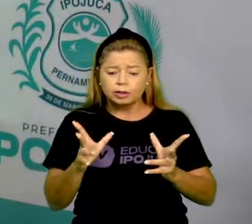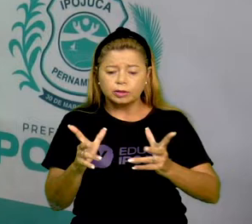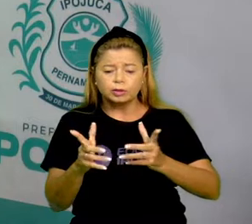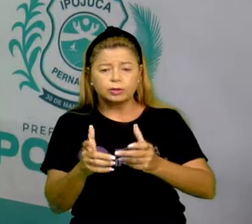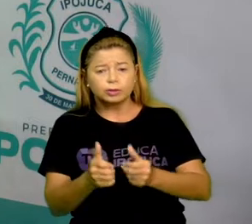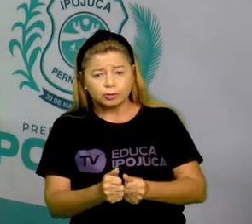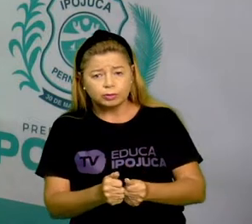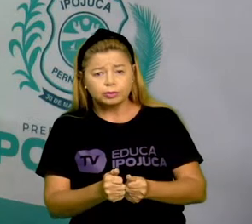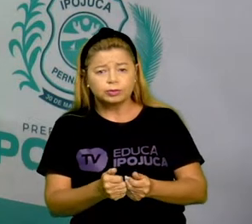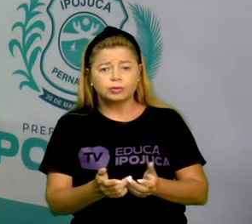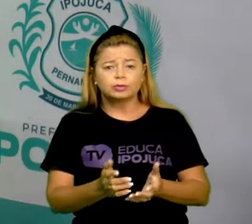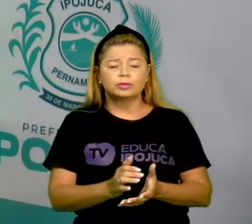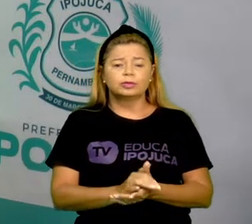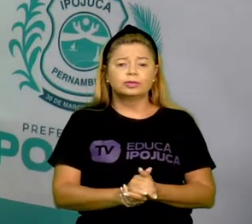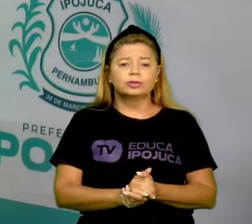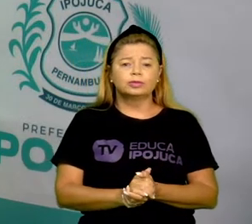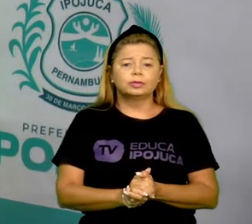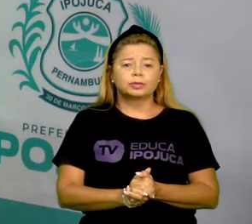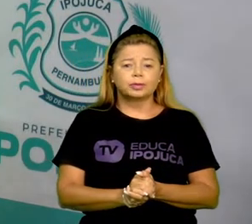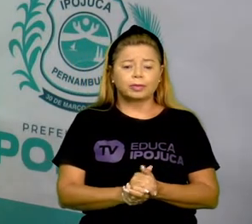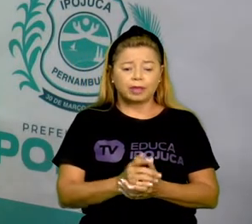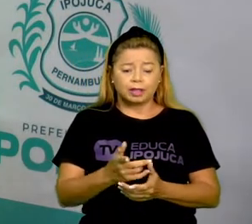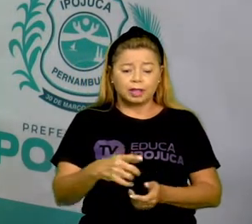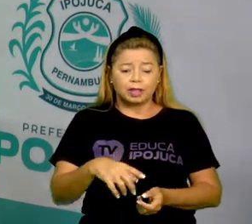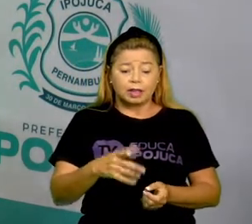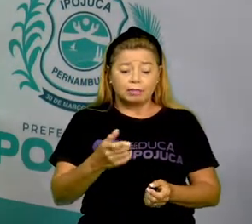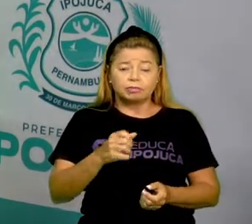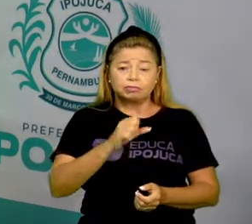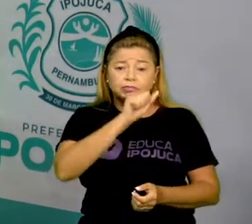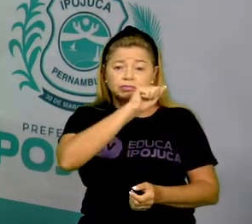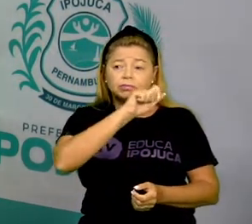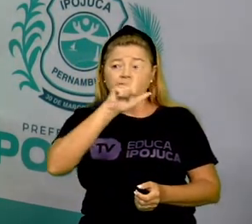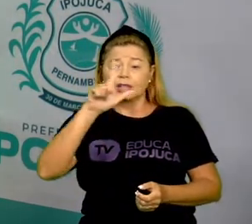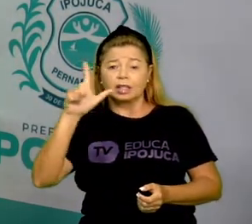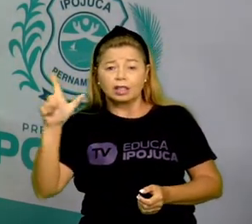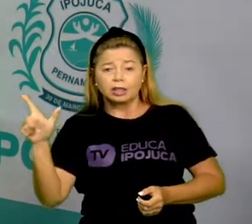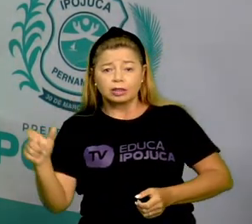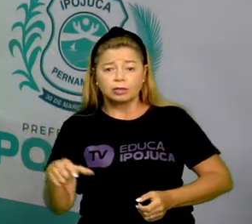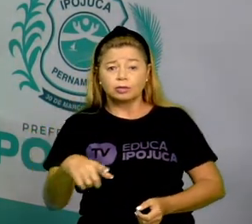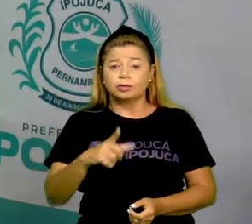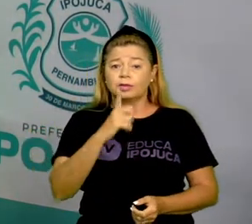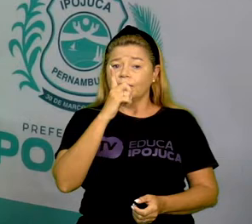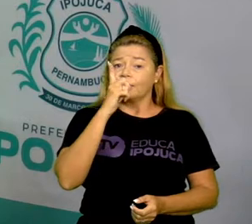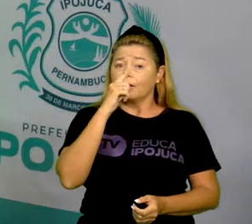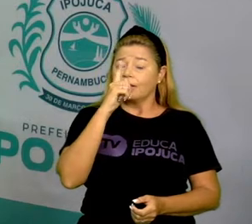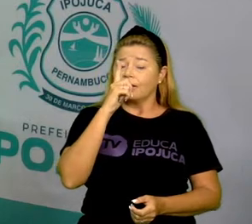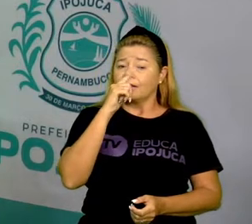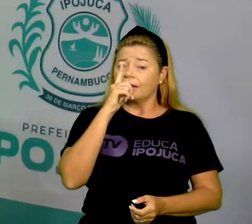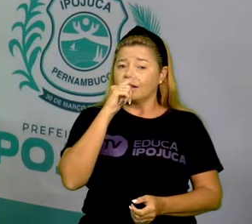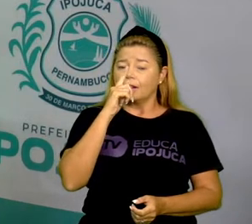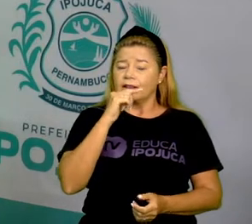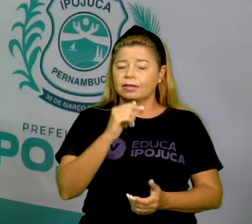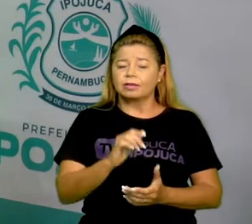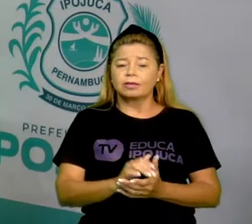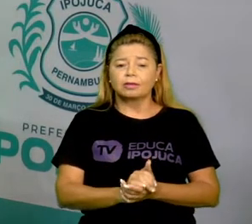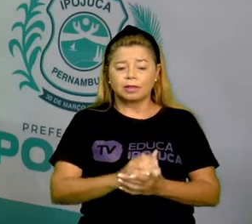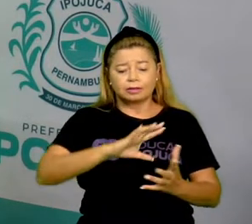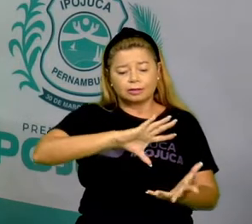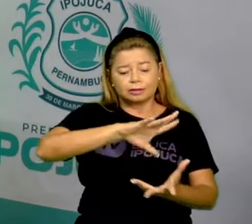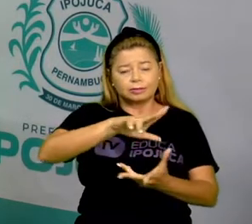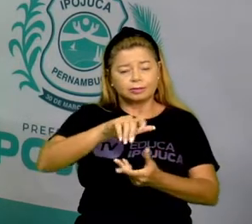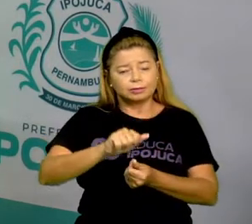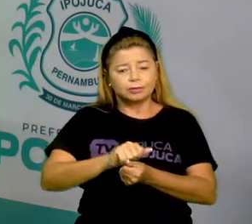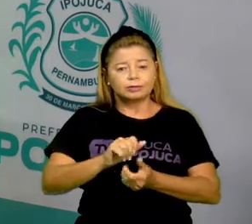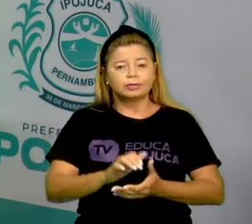que essa parte azul é a quantidade de água que nós temos no nosso planeta